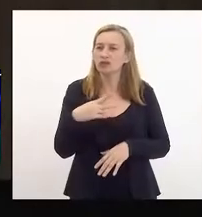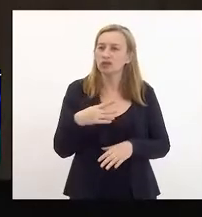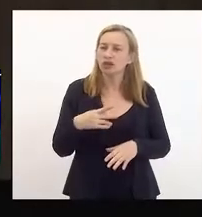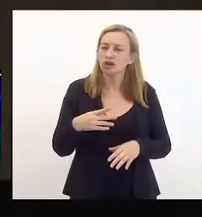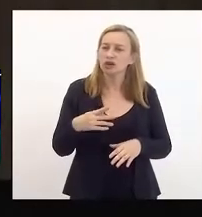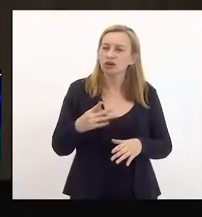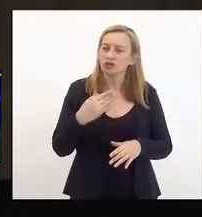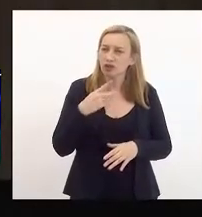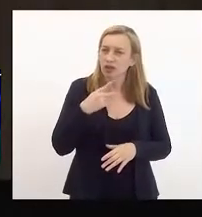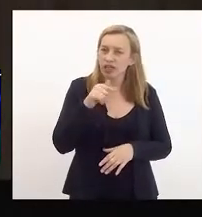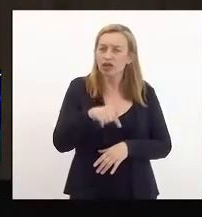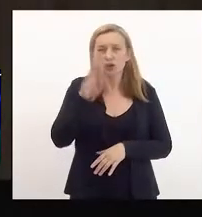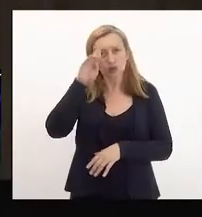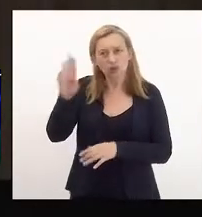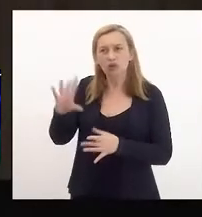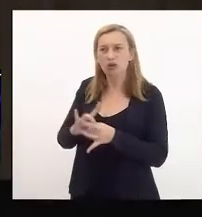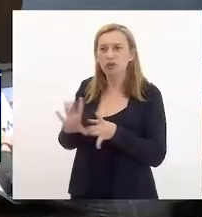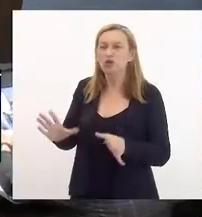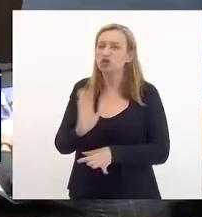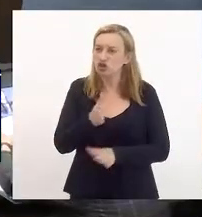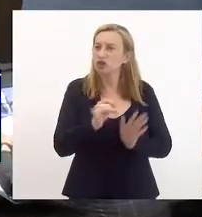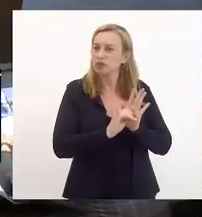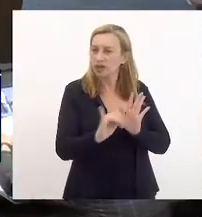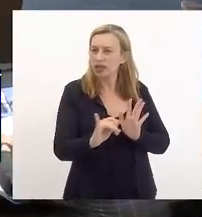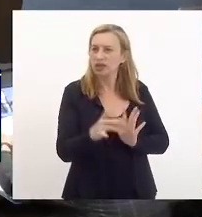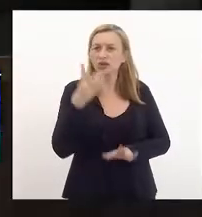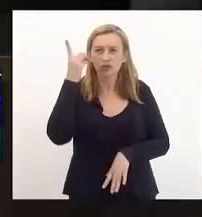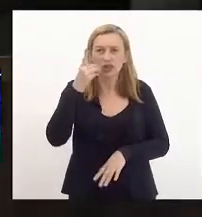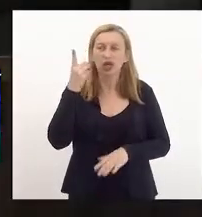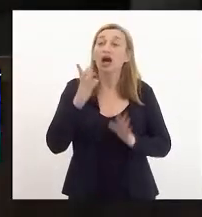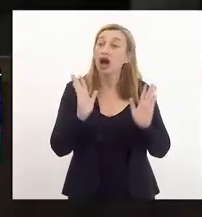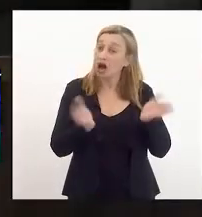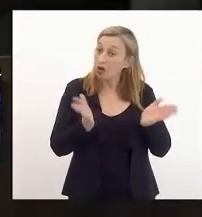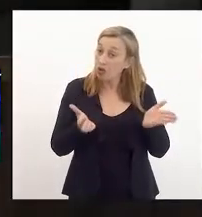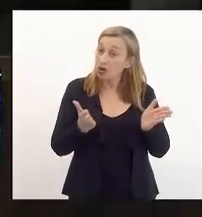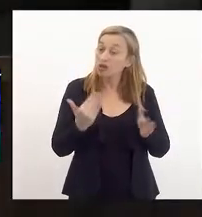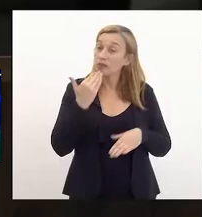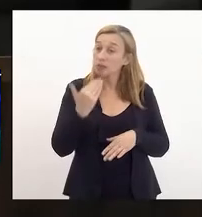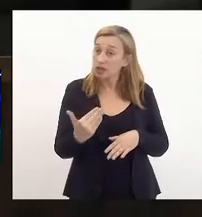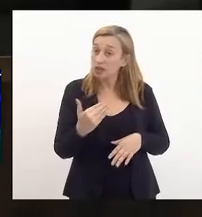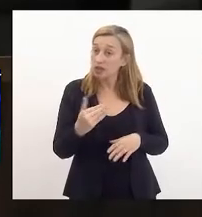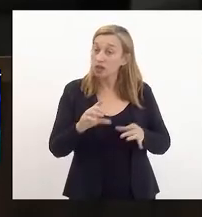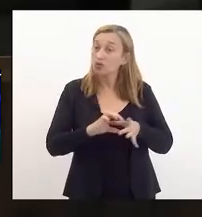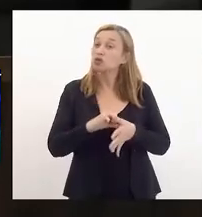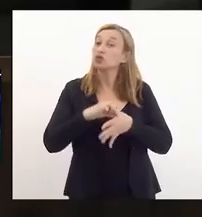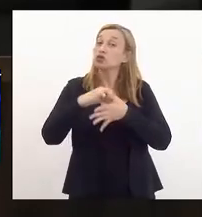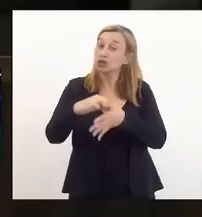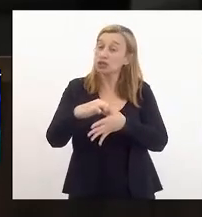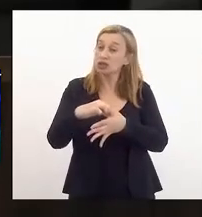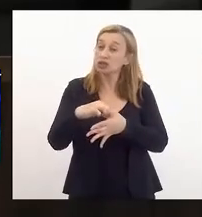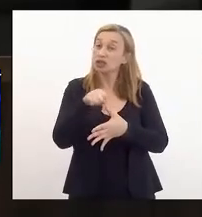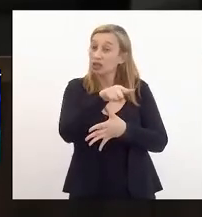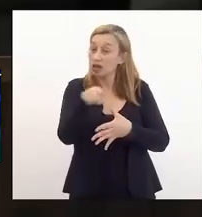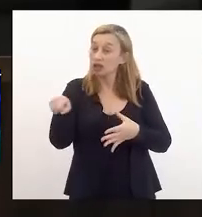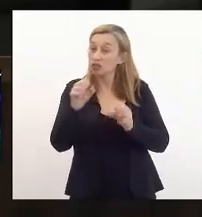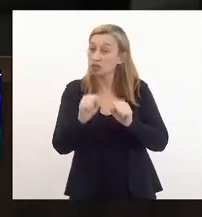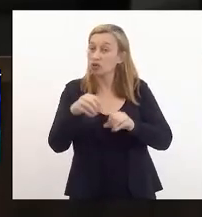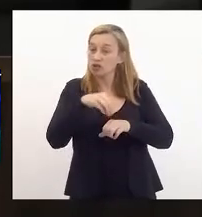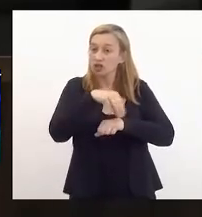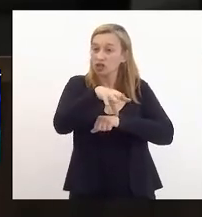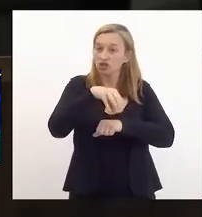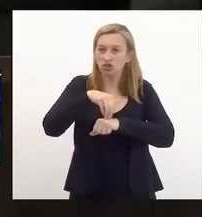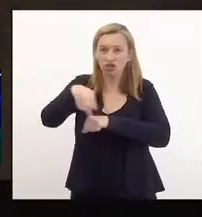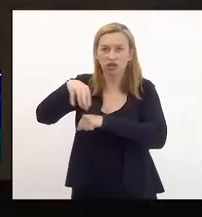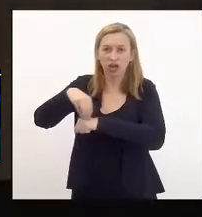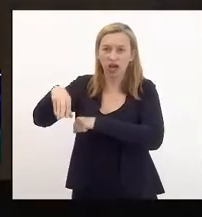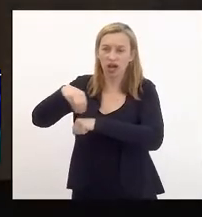o senhor autorizou. Foi publicado, deputado. Agora, vossa excelência tem que pedir aos líderes para que eles possam indicar os membros.